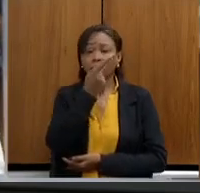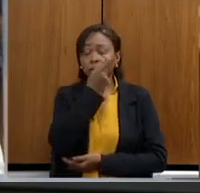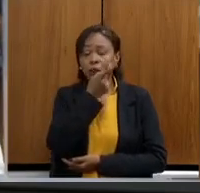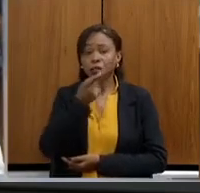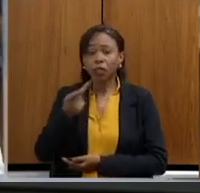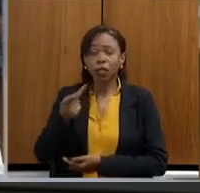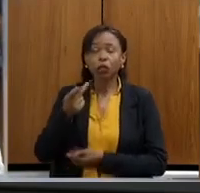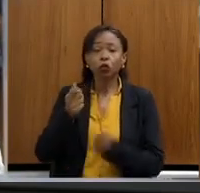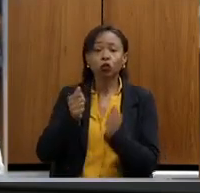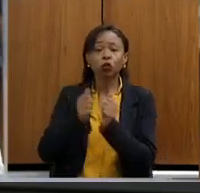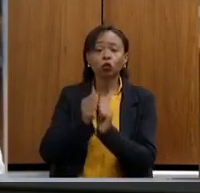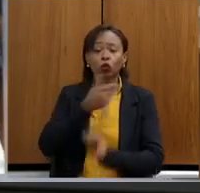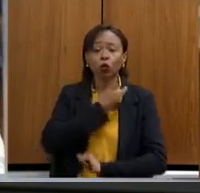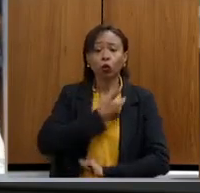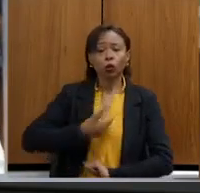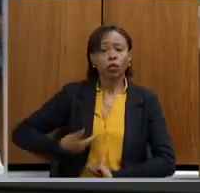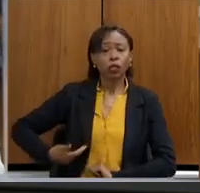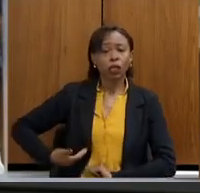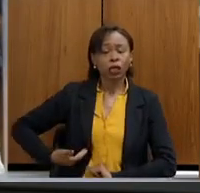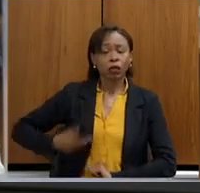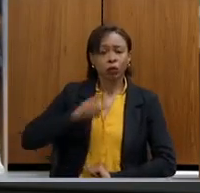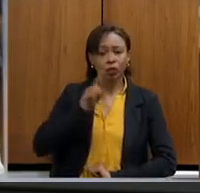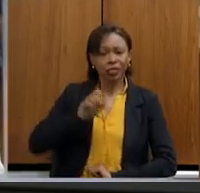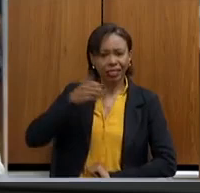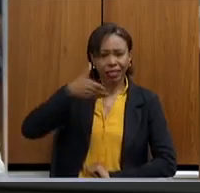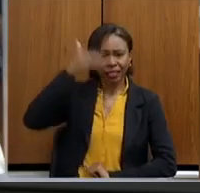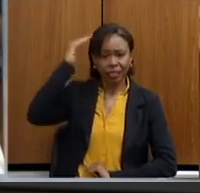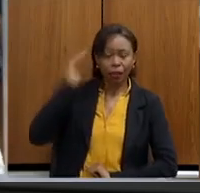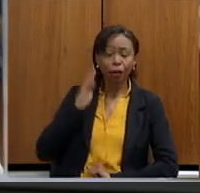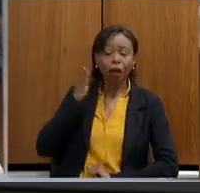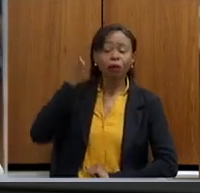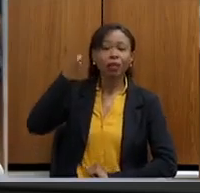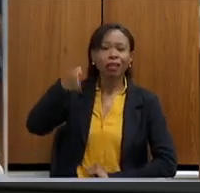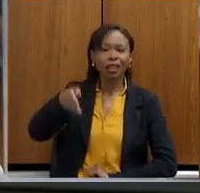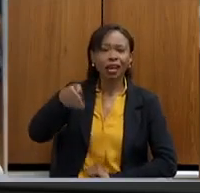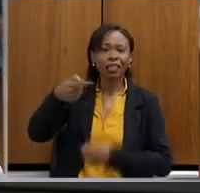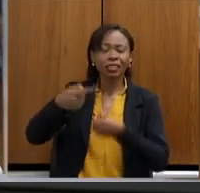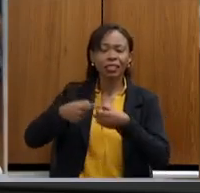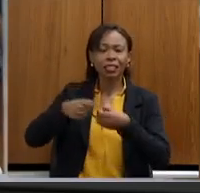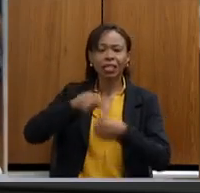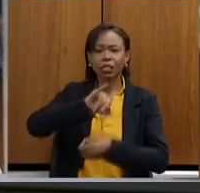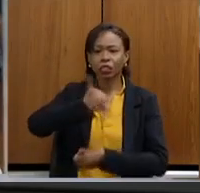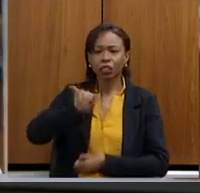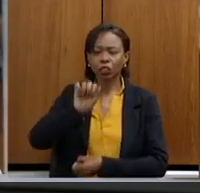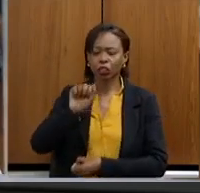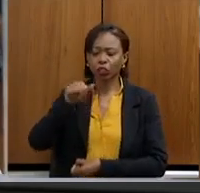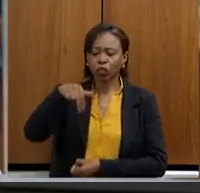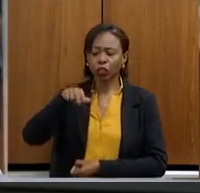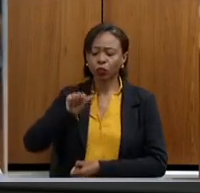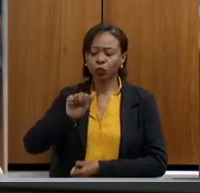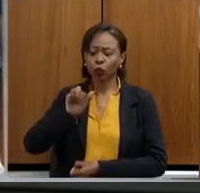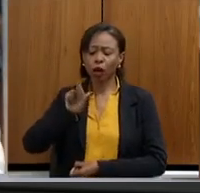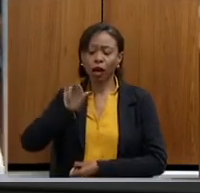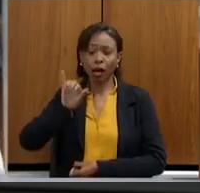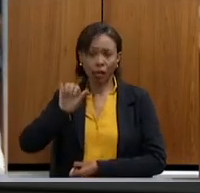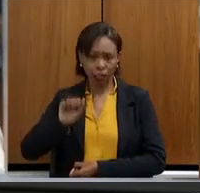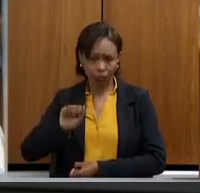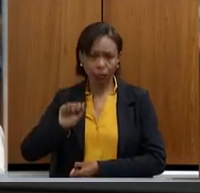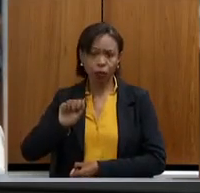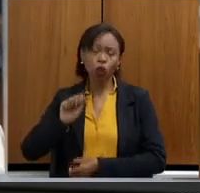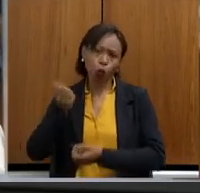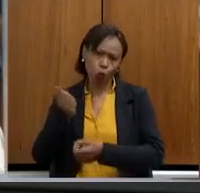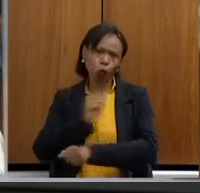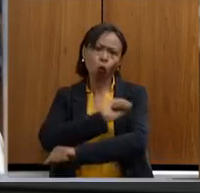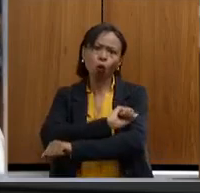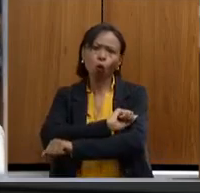governador, Romeu Zema, na cidade de Januária, cidade que tem orgulho de ser barranqueiro, do velho Rio São Francisco, esteve presente